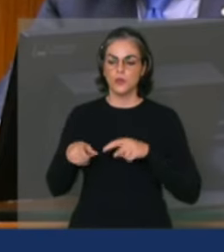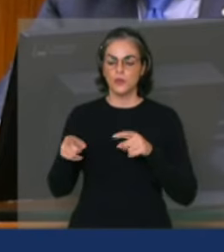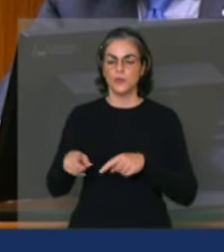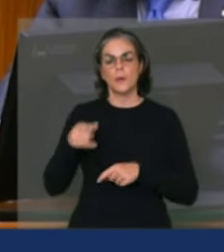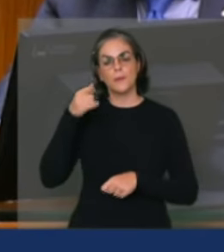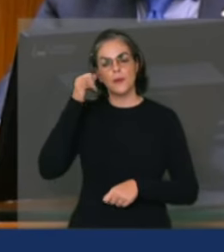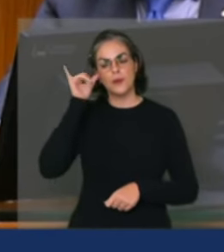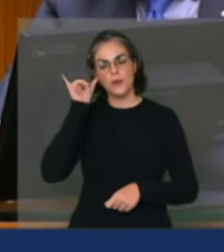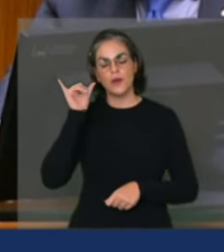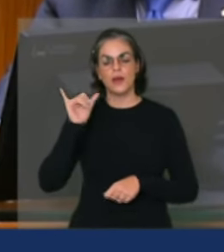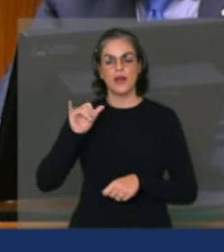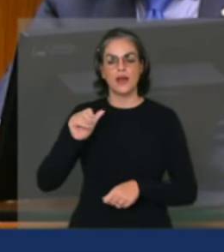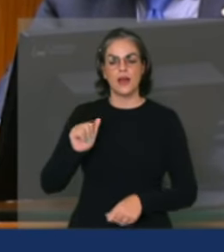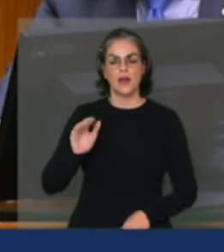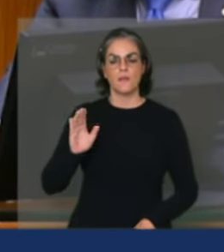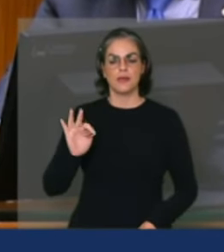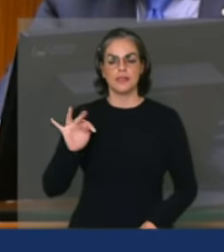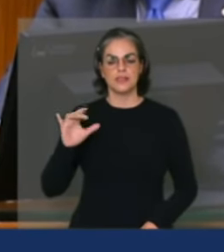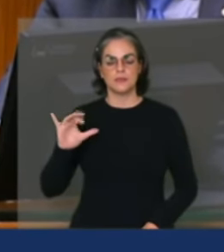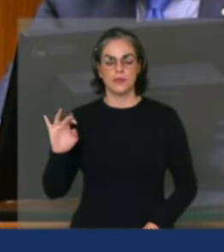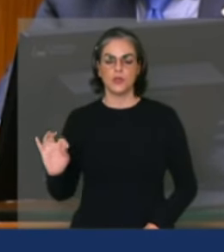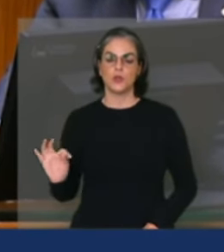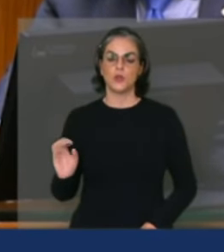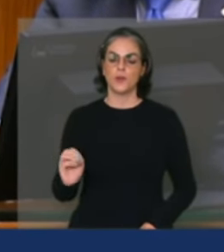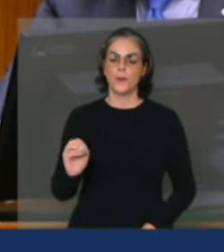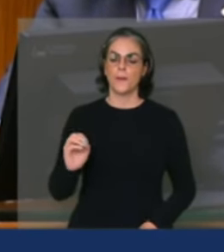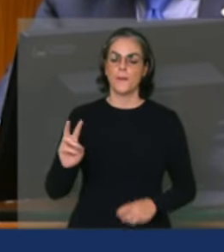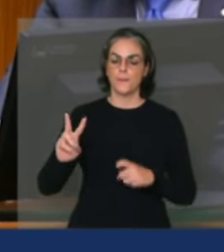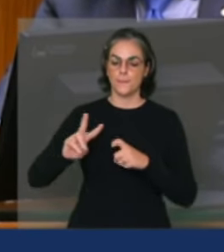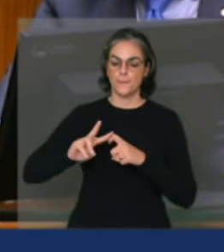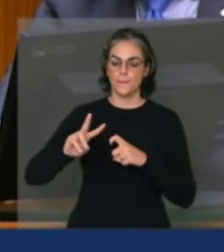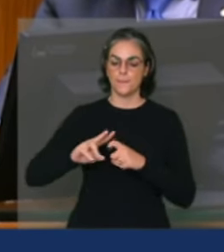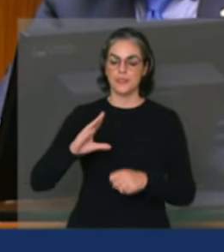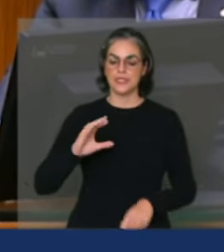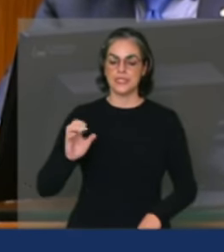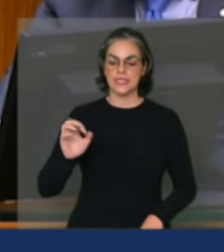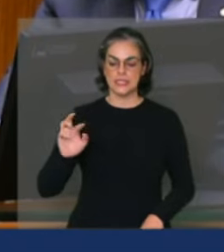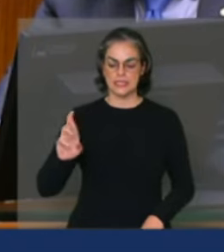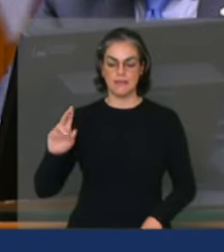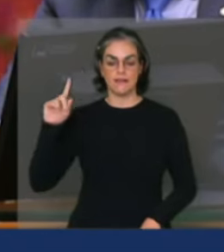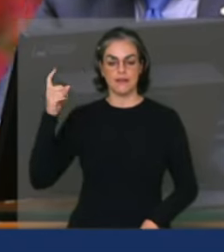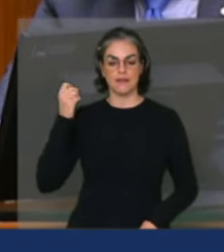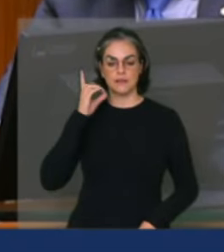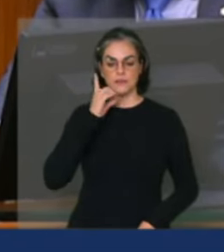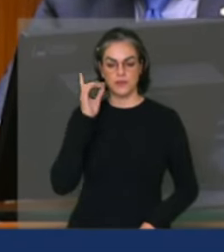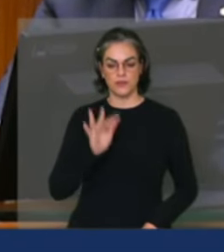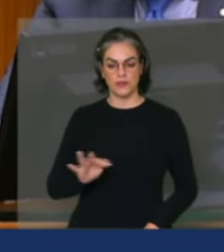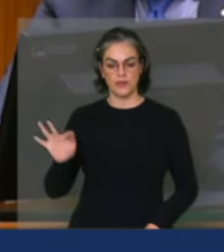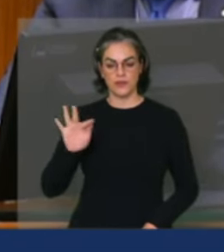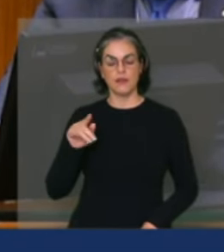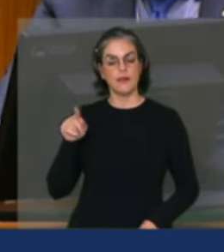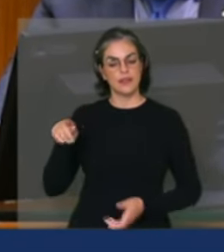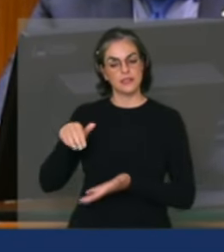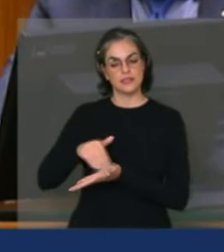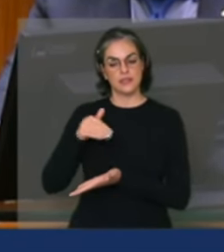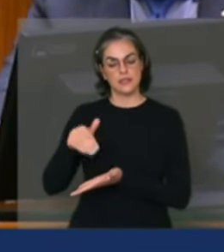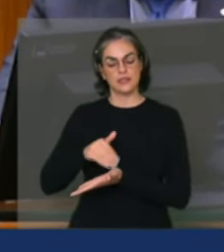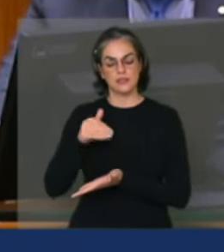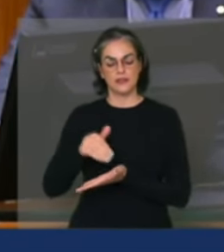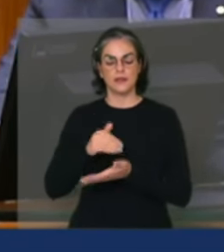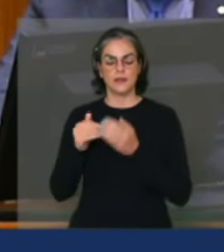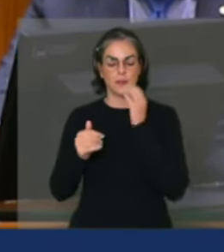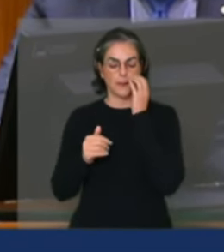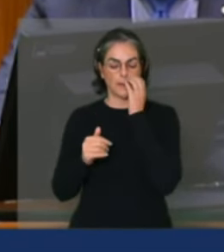médico veterinário, César Halum, ex-deputado federal, secretário da Agricultura, Familiar e Cooperativismo do